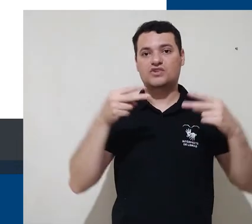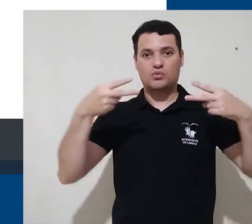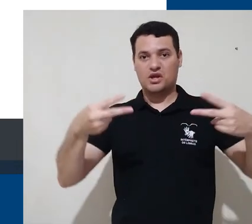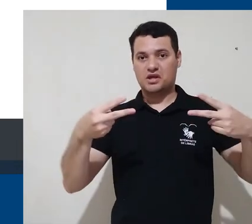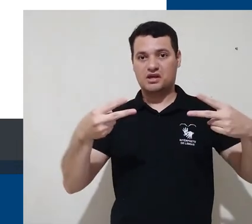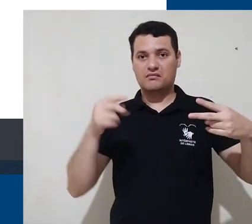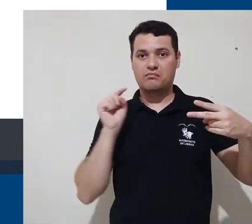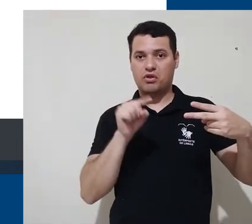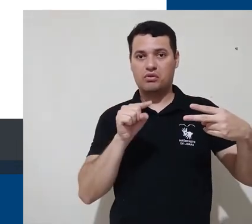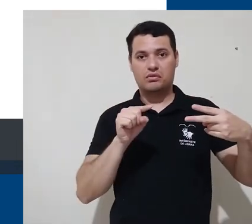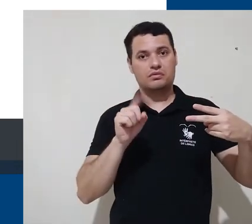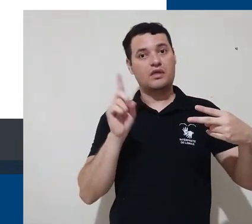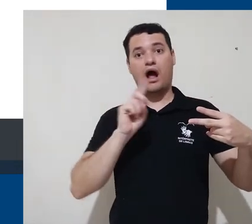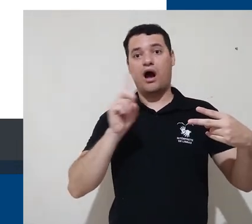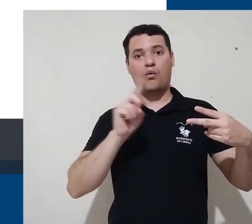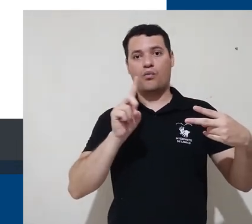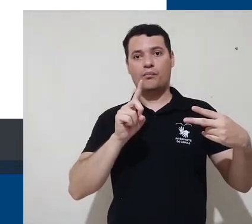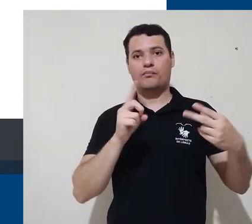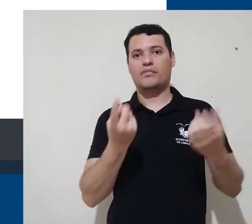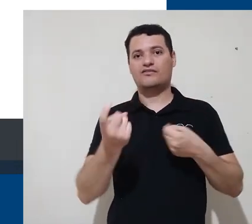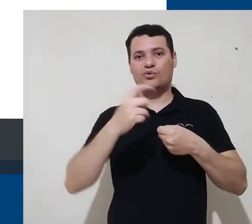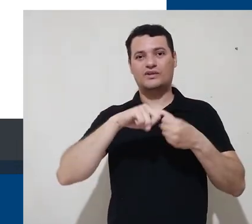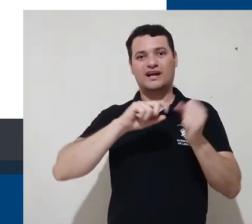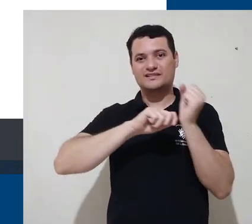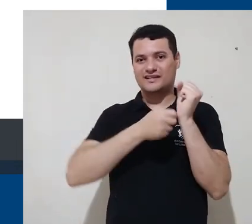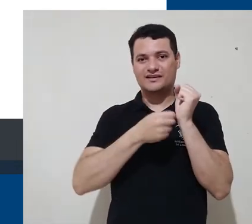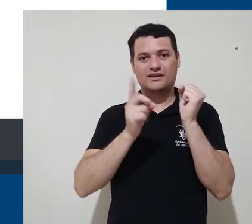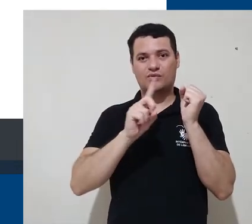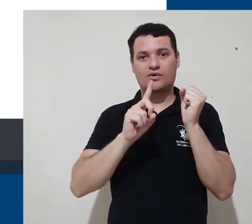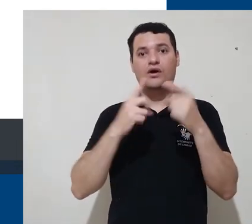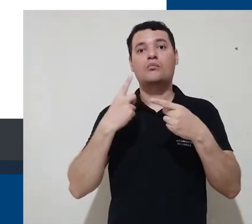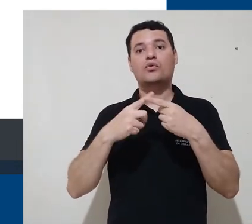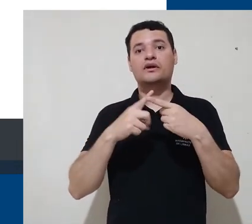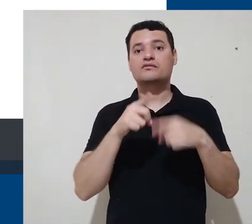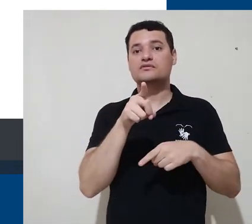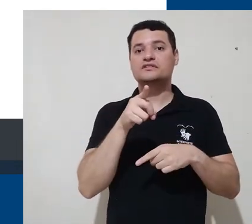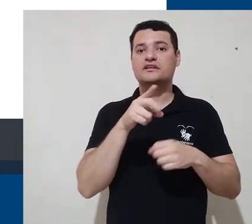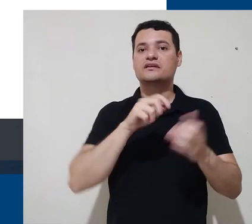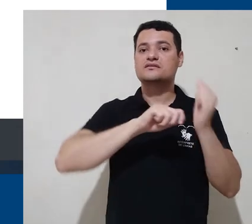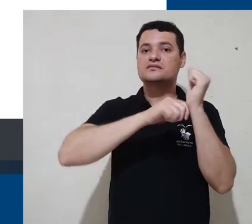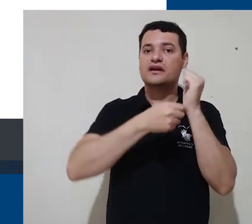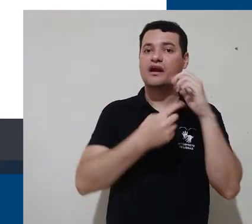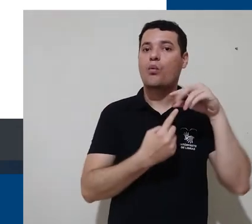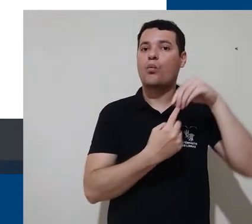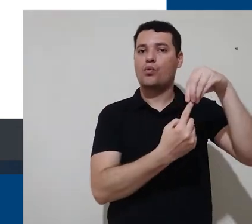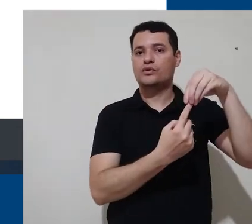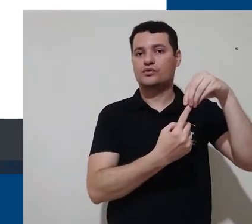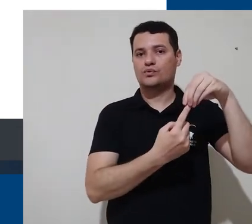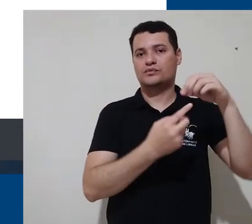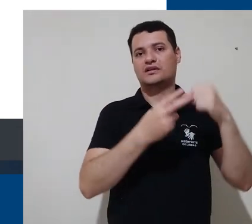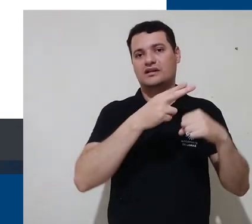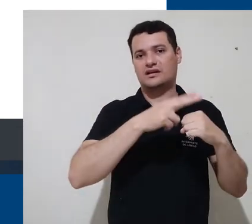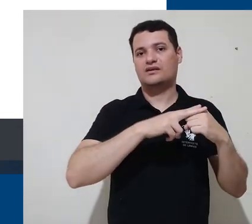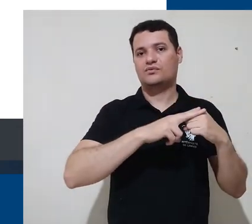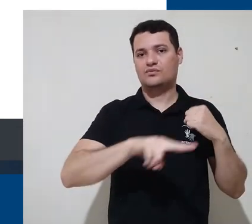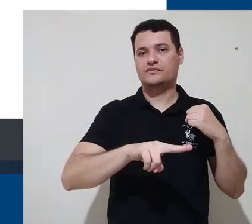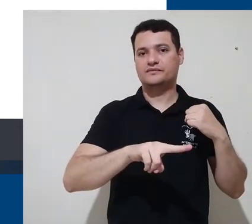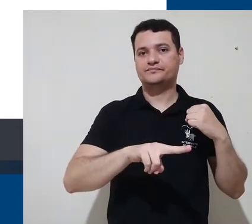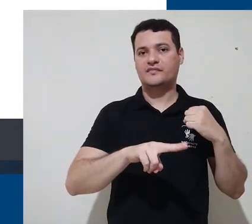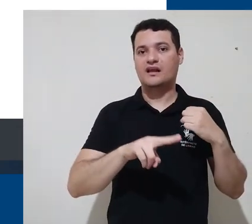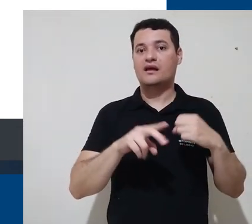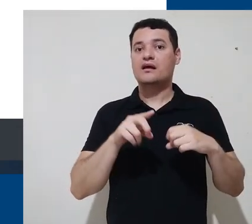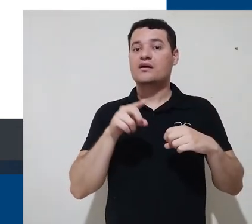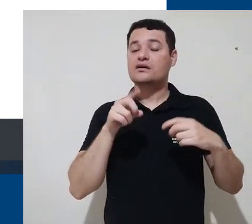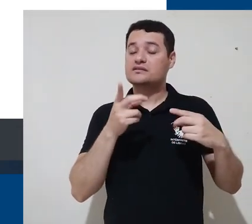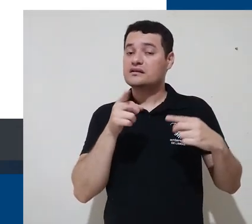esquecer o seu usuário ou senha. Por quê? Porque você usa o login único da UFIS. Para alterar sua